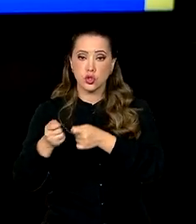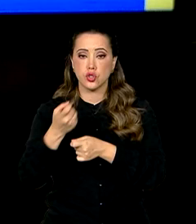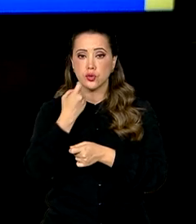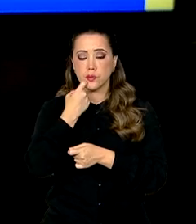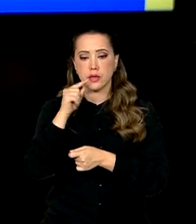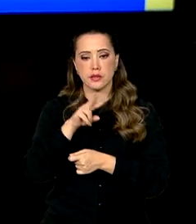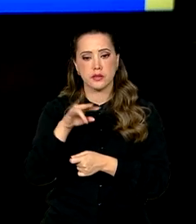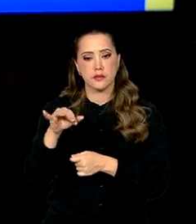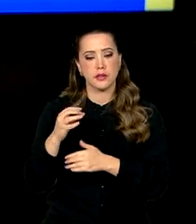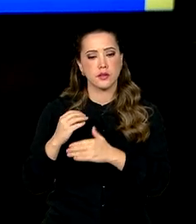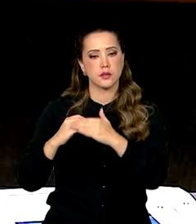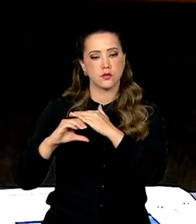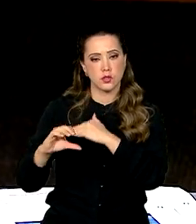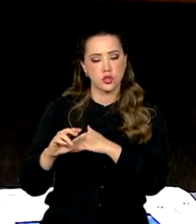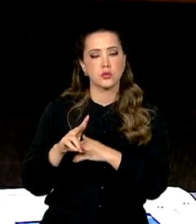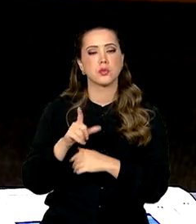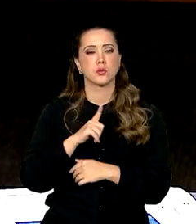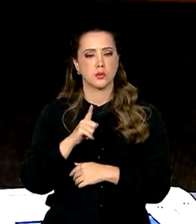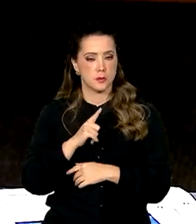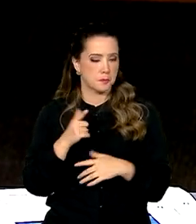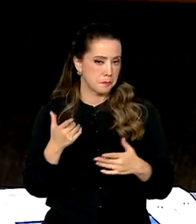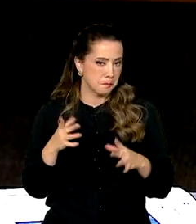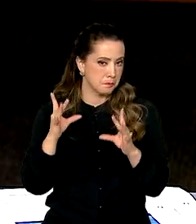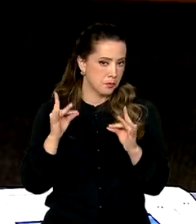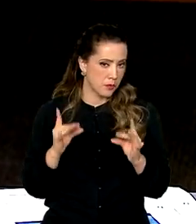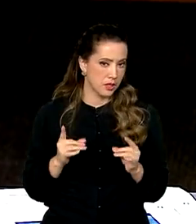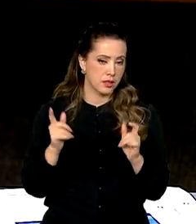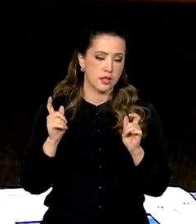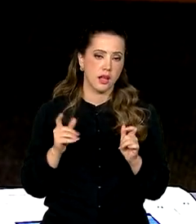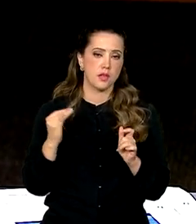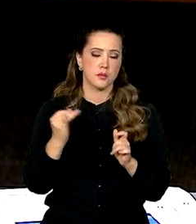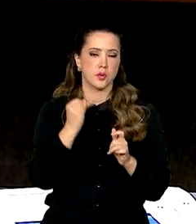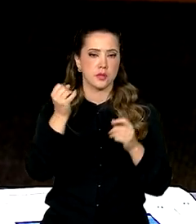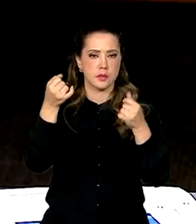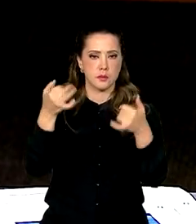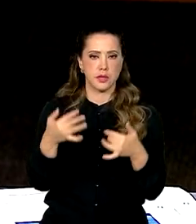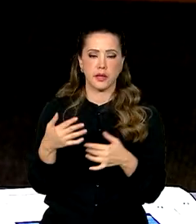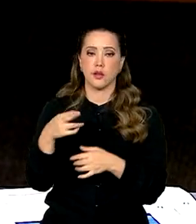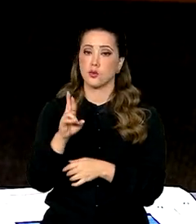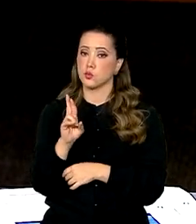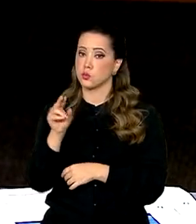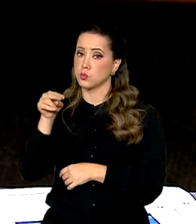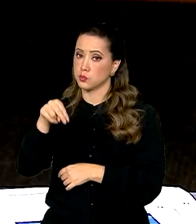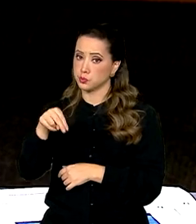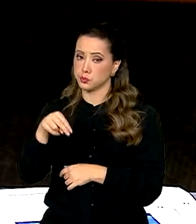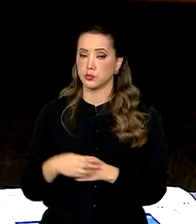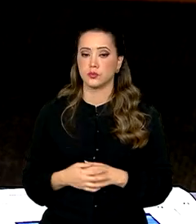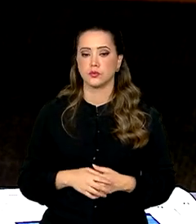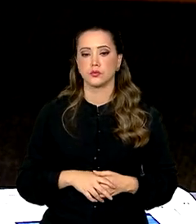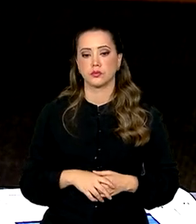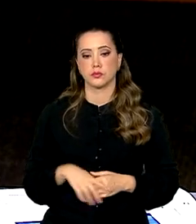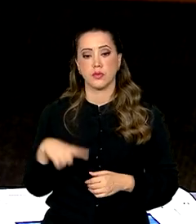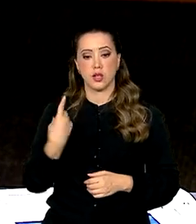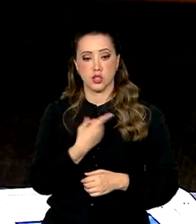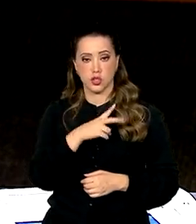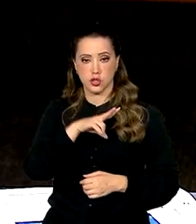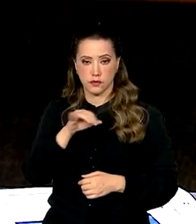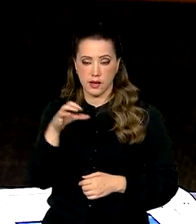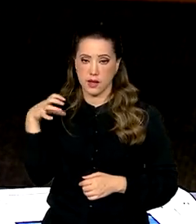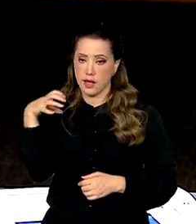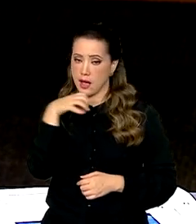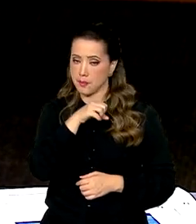que vão gerar investimentos, com destaque para o do Rio Grande do Norte. Nós vamos, se Deus quiser, muito